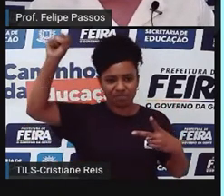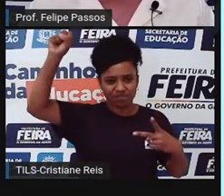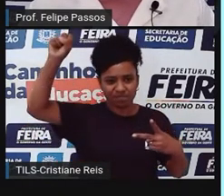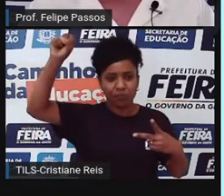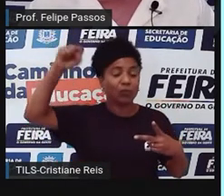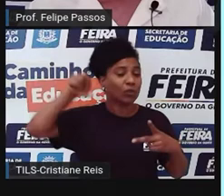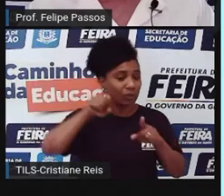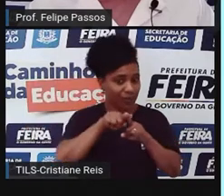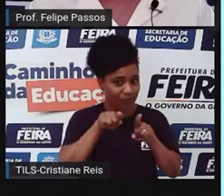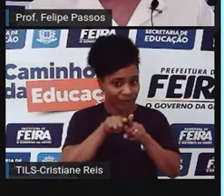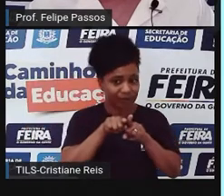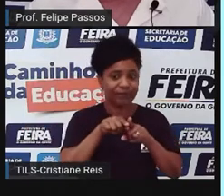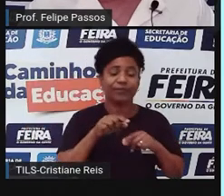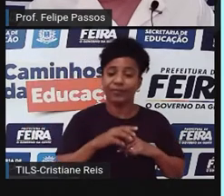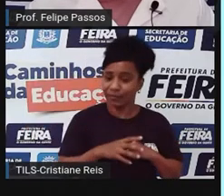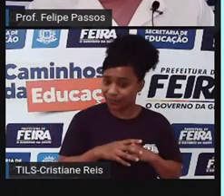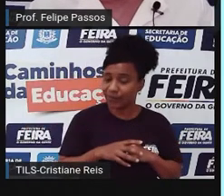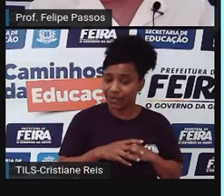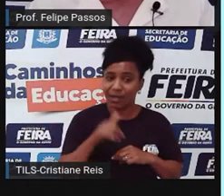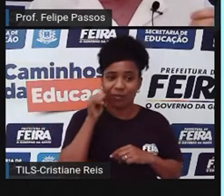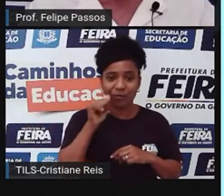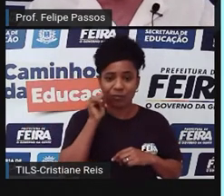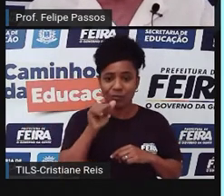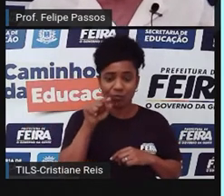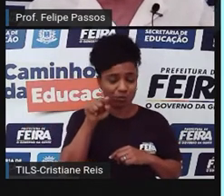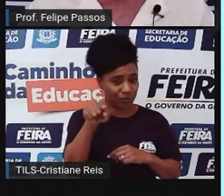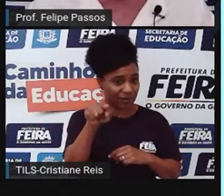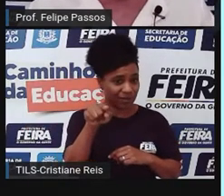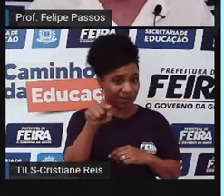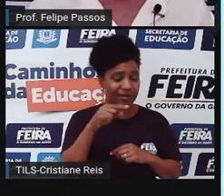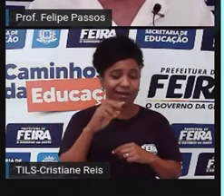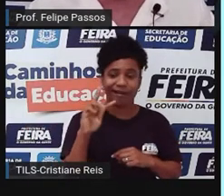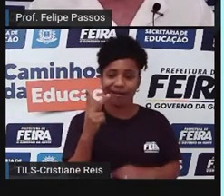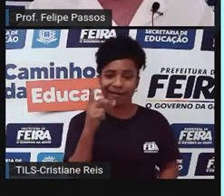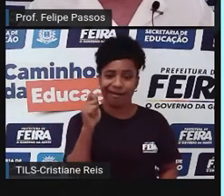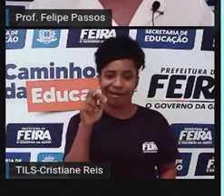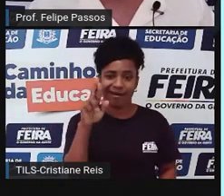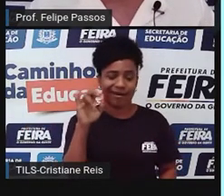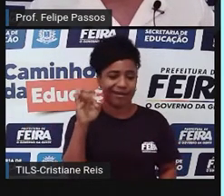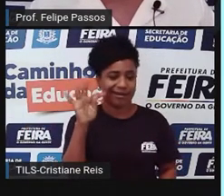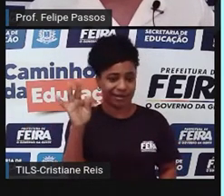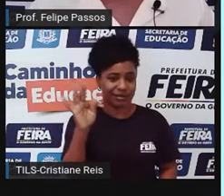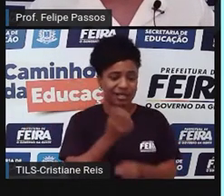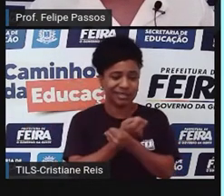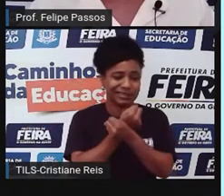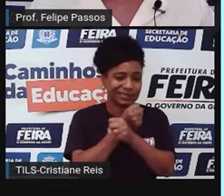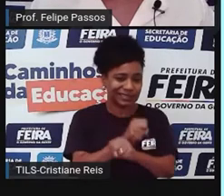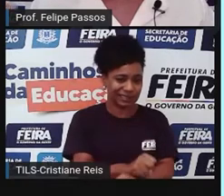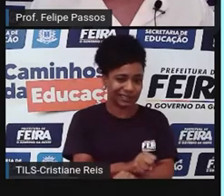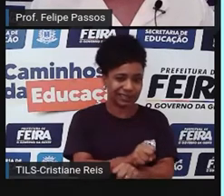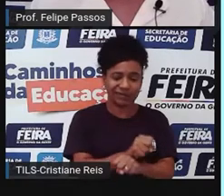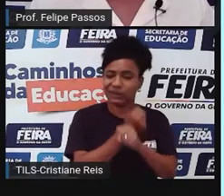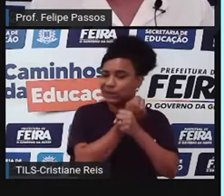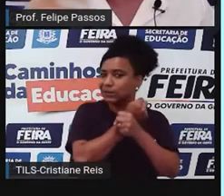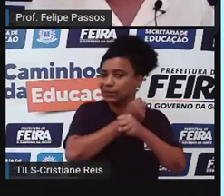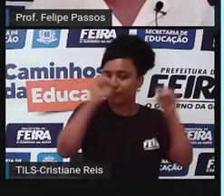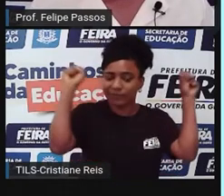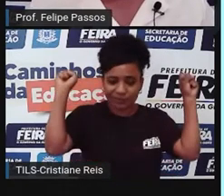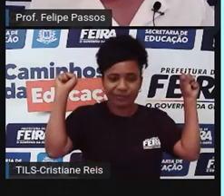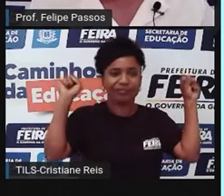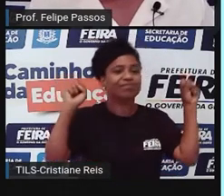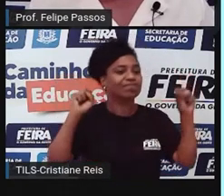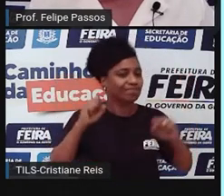ela fugiu, né? Ela saiu dessa vida de escravidão e ela conseguiu trazer